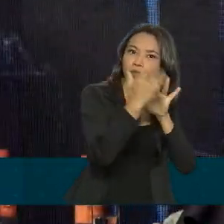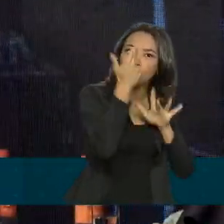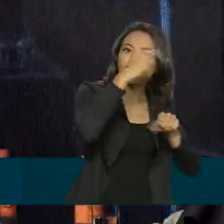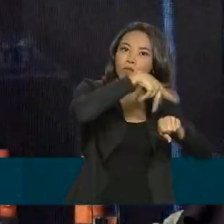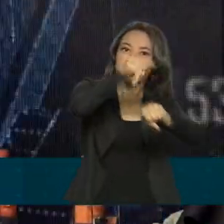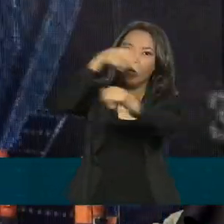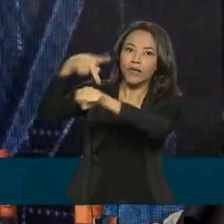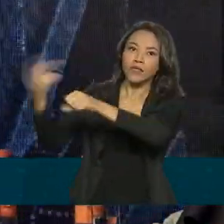trazê-los para o nosso país. nosso país. Para